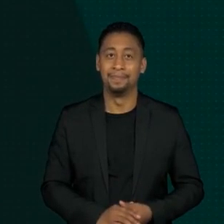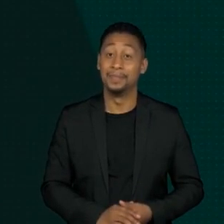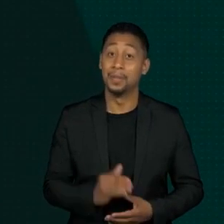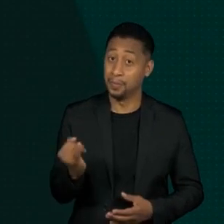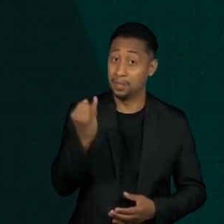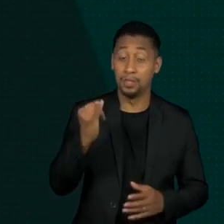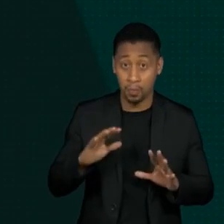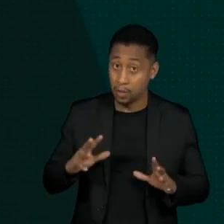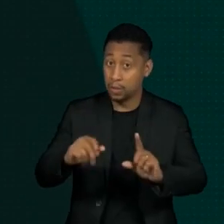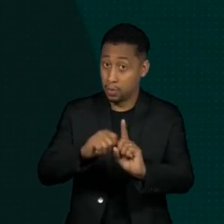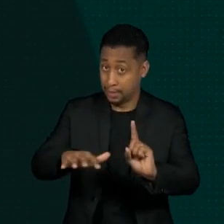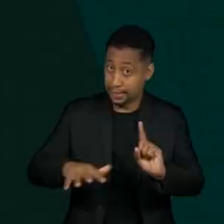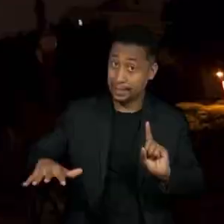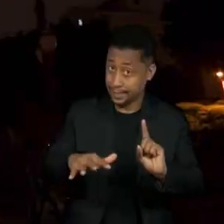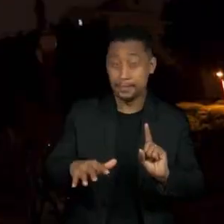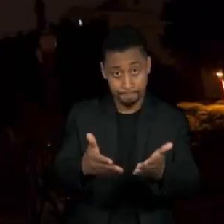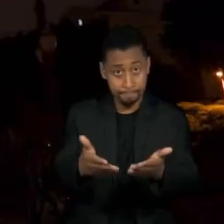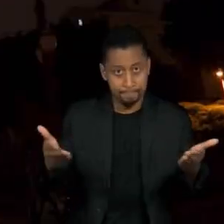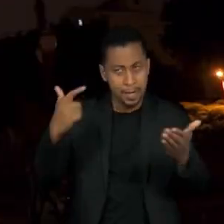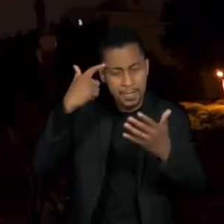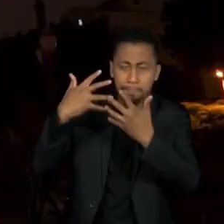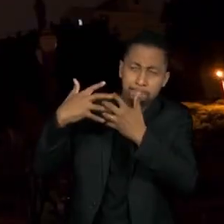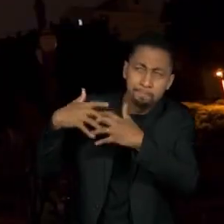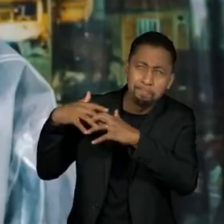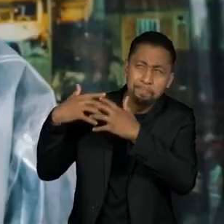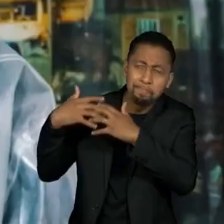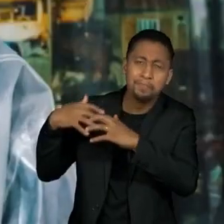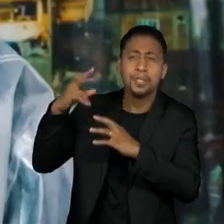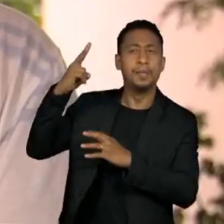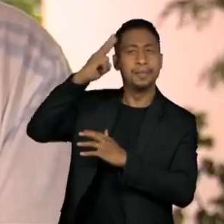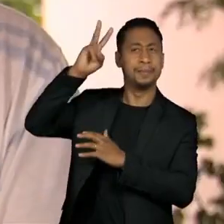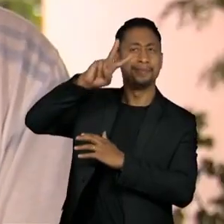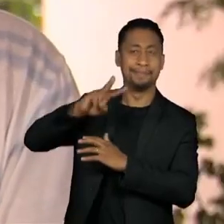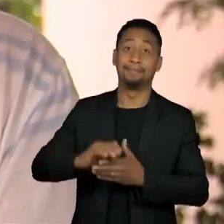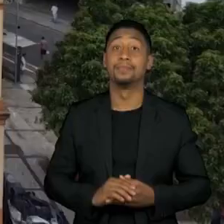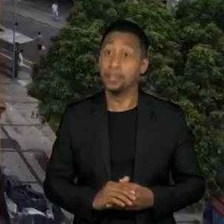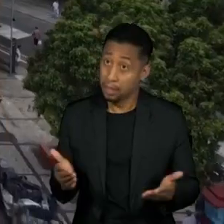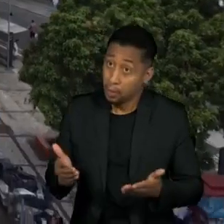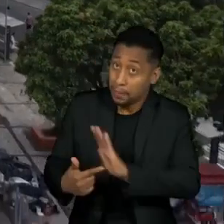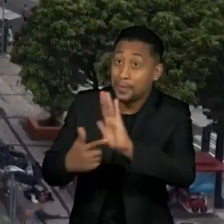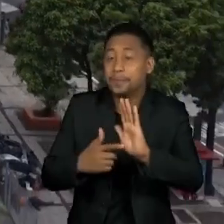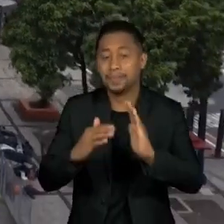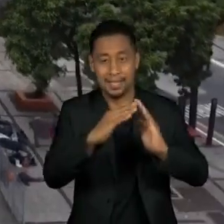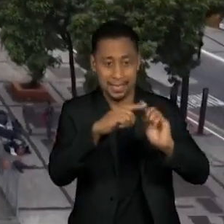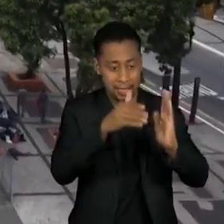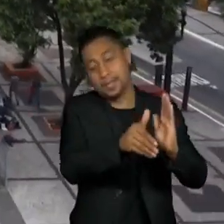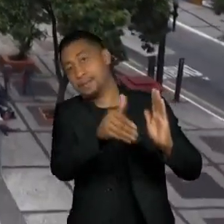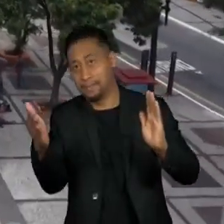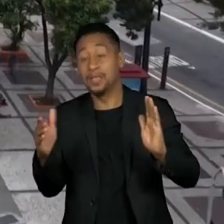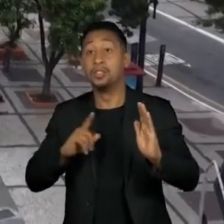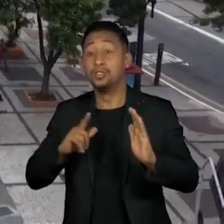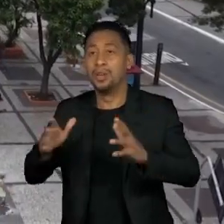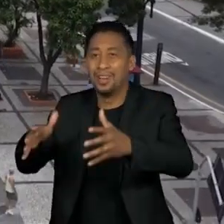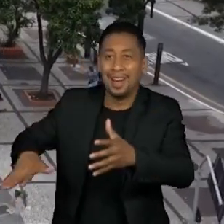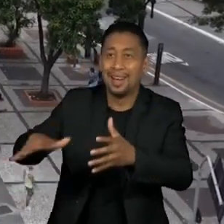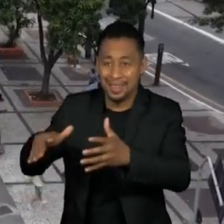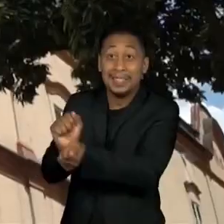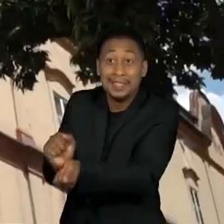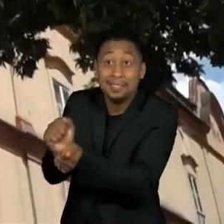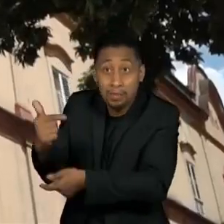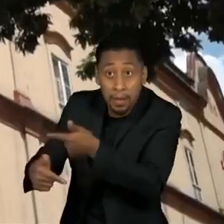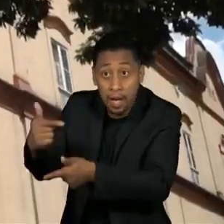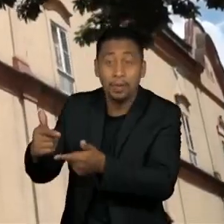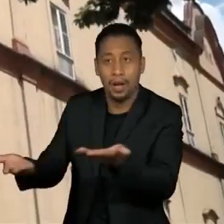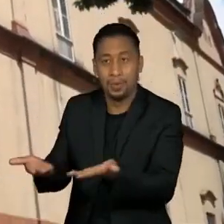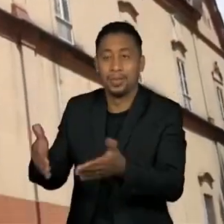É muito importante para toda a sociedade civil desenvolver esse exercício de rememorar. É o que está acontecendo agora. Ali ao lado da Igreja de São Moçado ficava o Pelourinho, onde hoje é Largo 7 de Setembro.